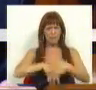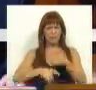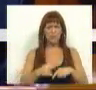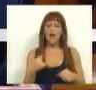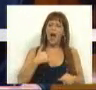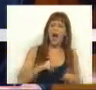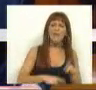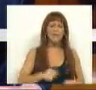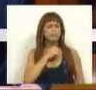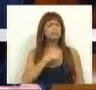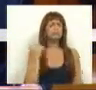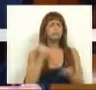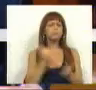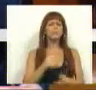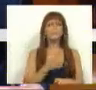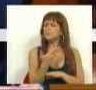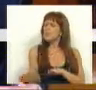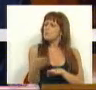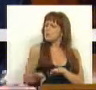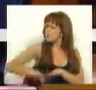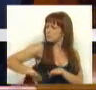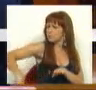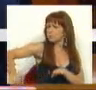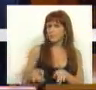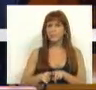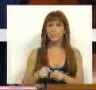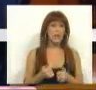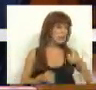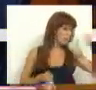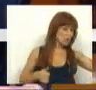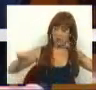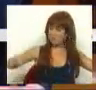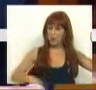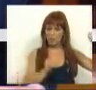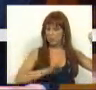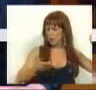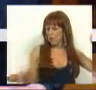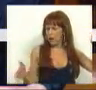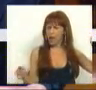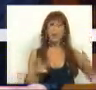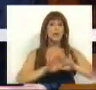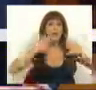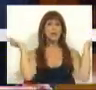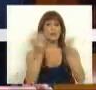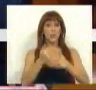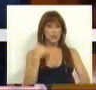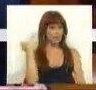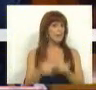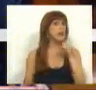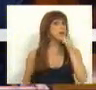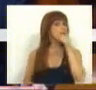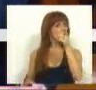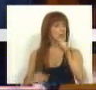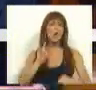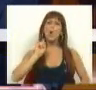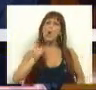pretende-se legitimar a segregação sistemática entre bons e maus alunos, generalizando perigosamente